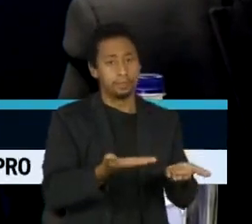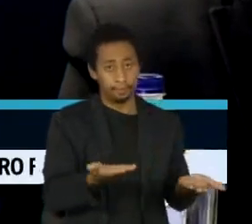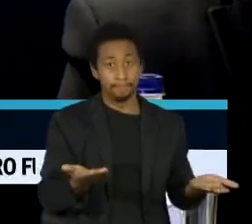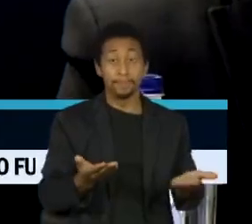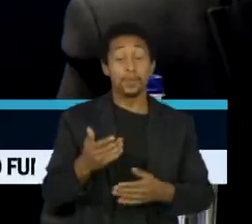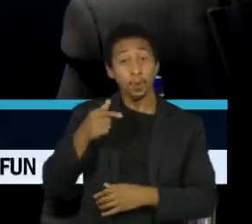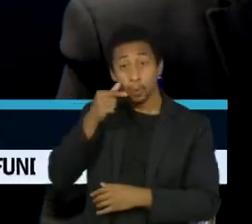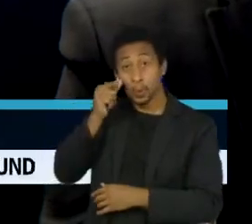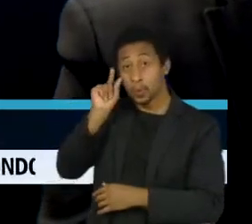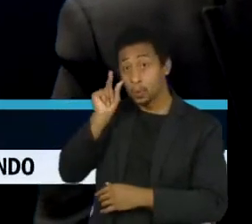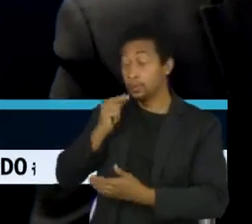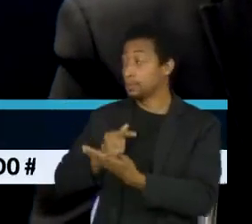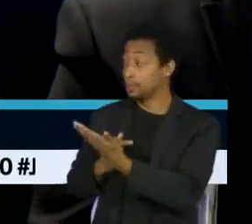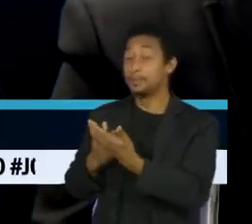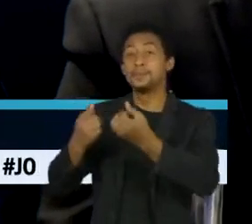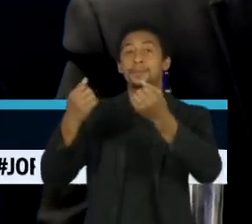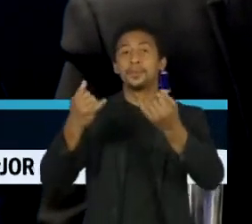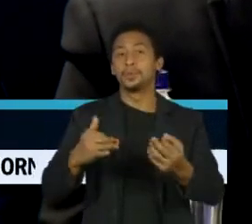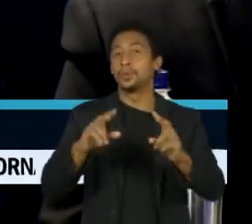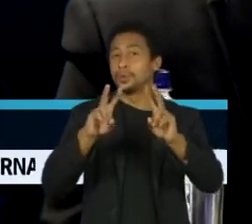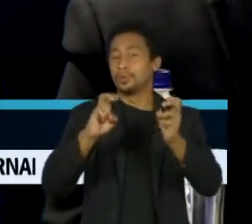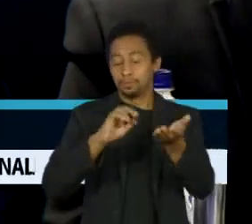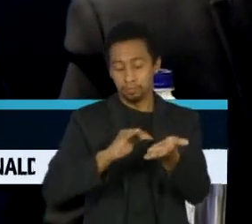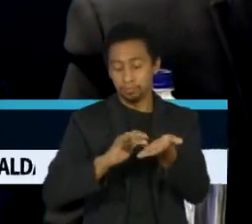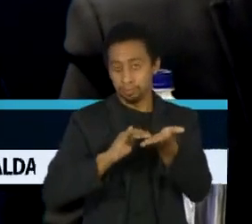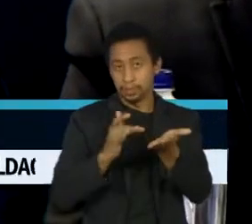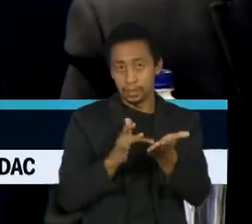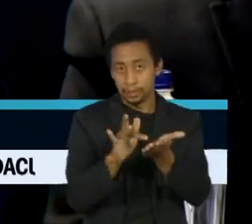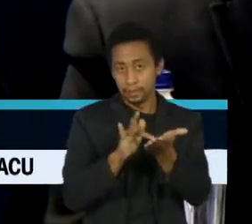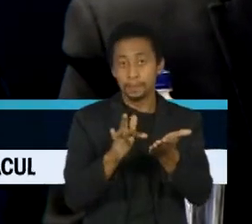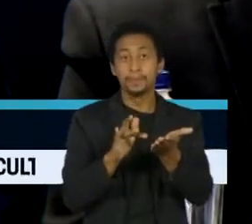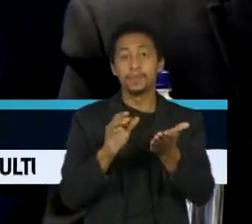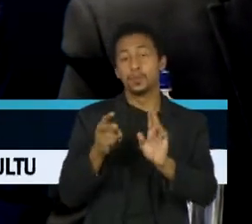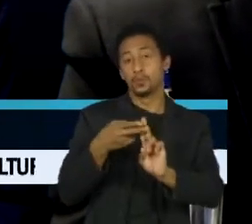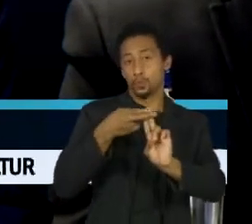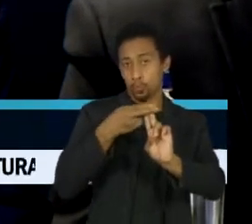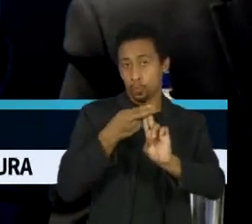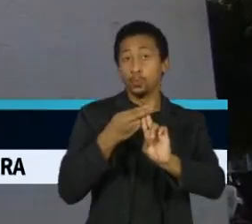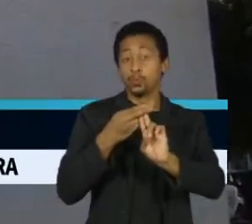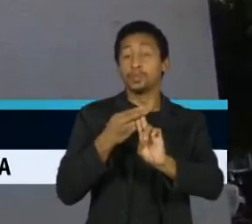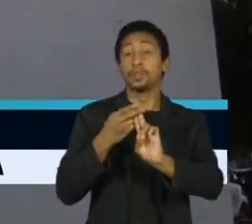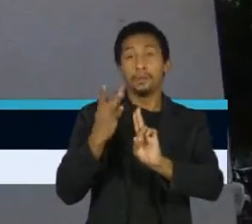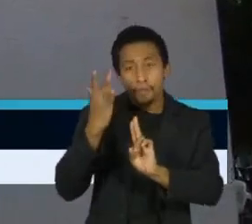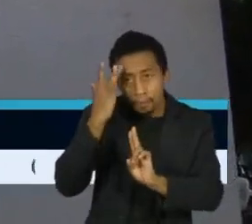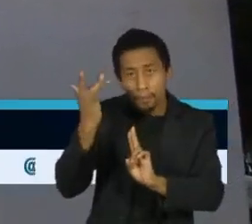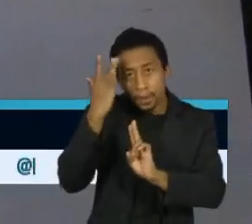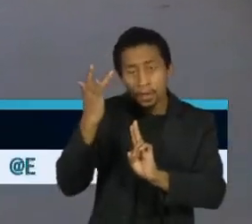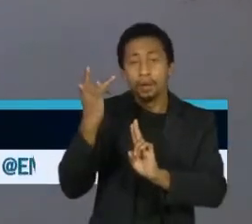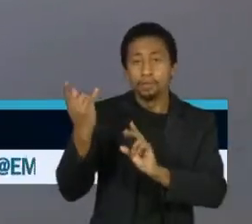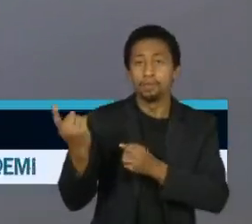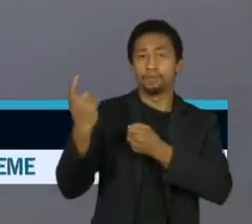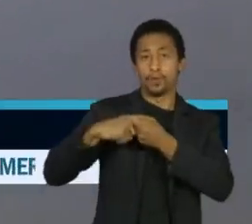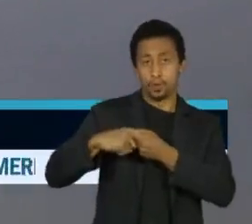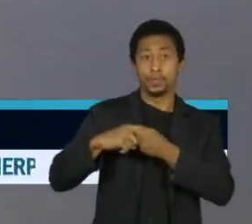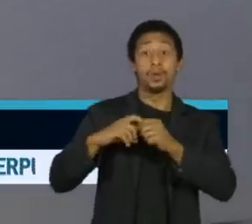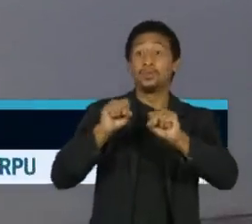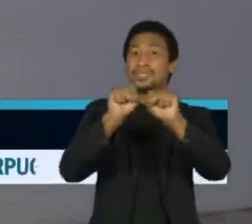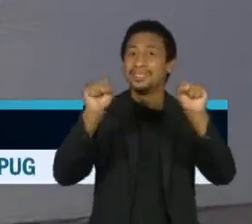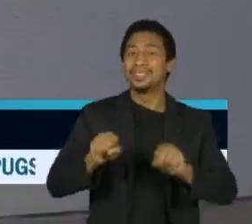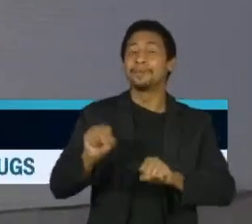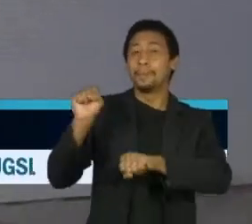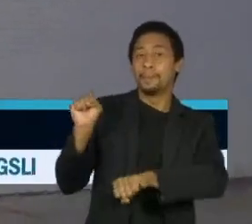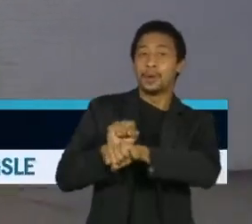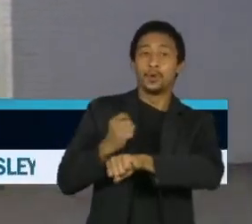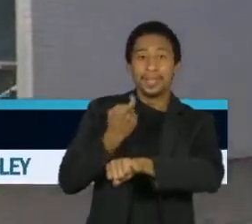comentou sobre o Conect-SUS, que deve ser restabelecido até esta terça-feira. O sistema está indisponível desde